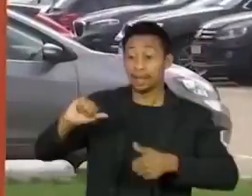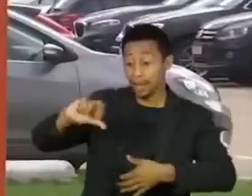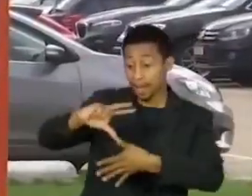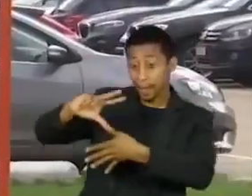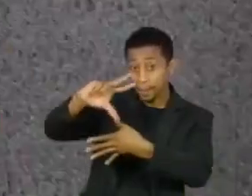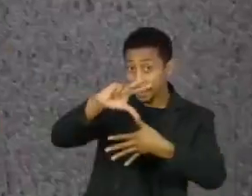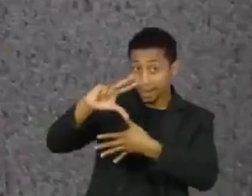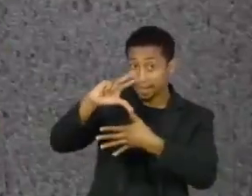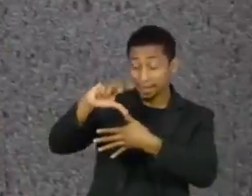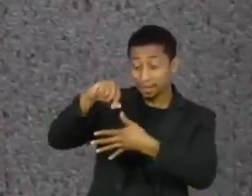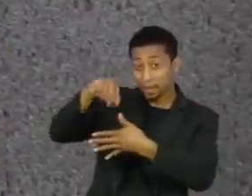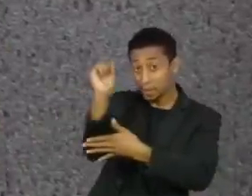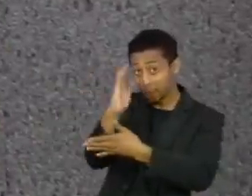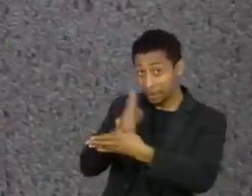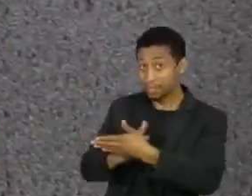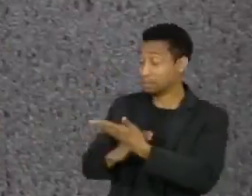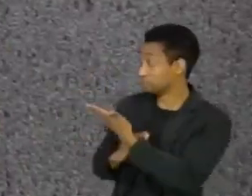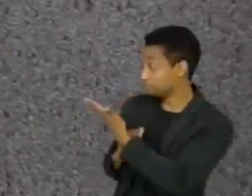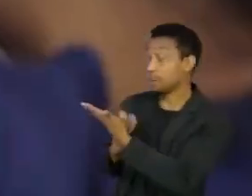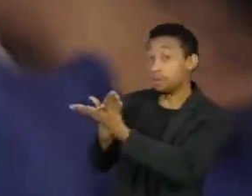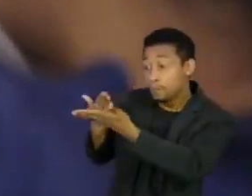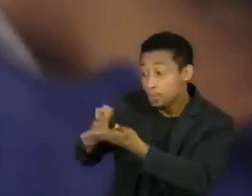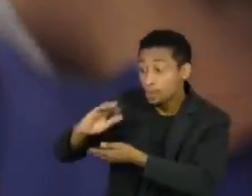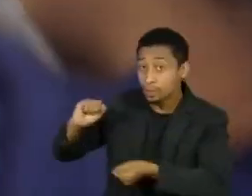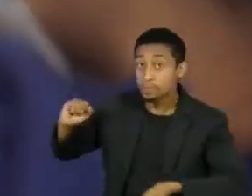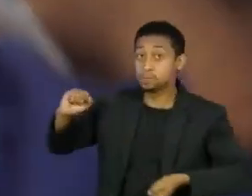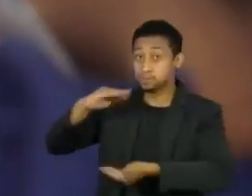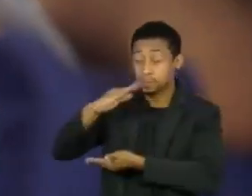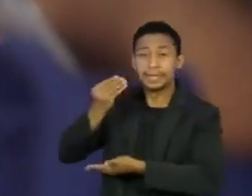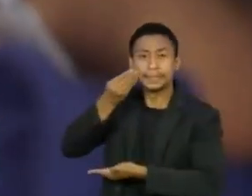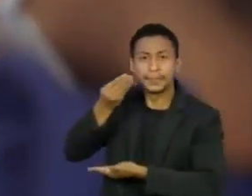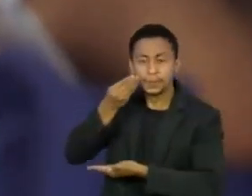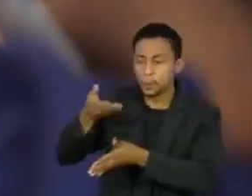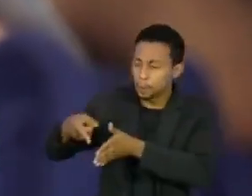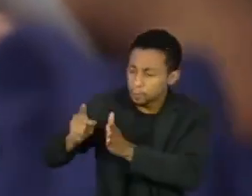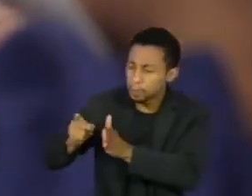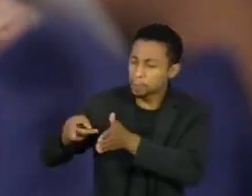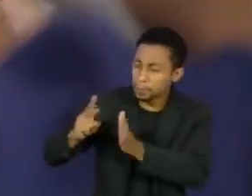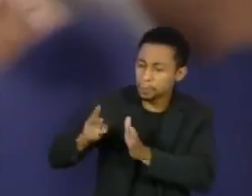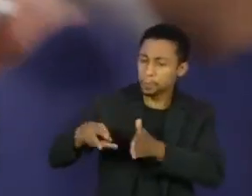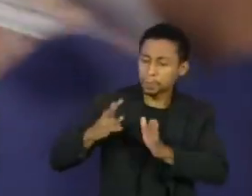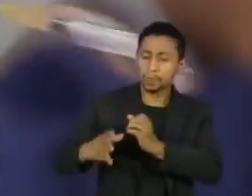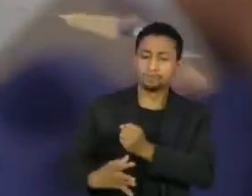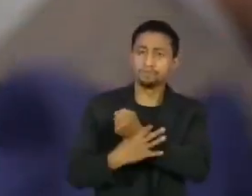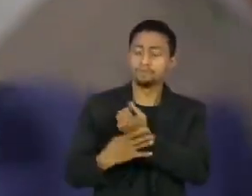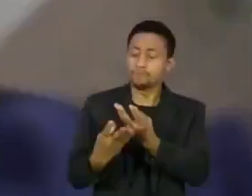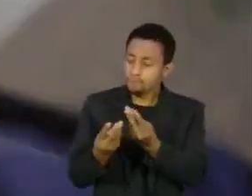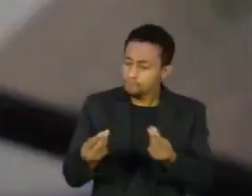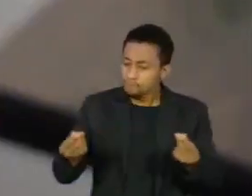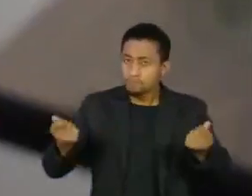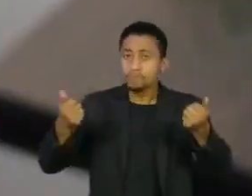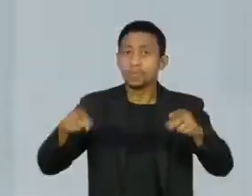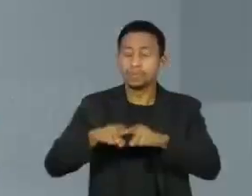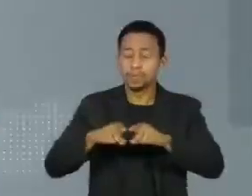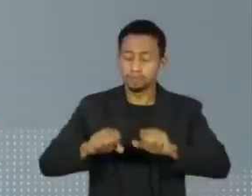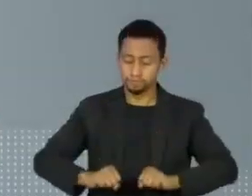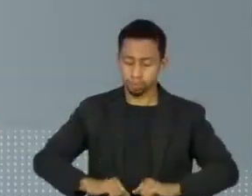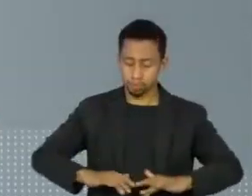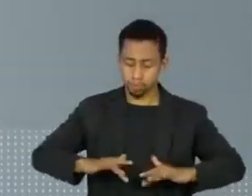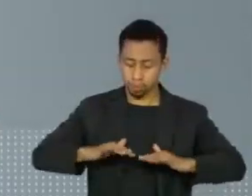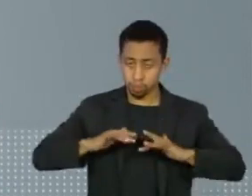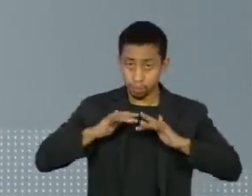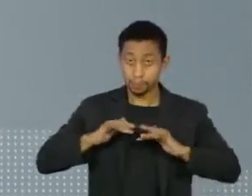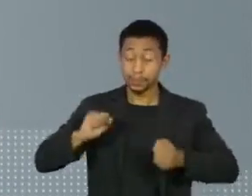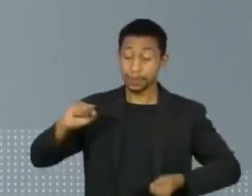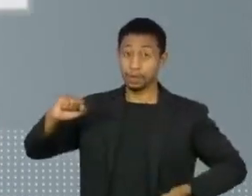imunizante da Pfizer-BioNTech foi testado e aprovado nos requisitos de segurança, qualidade e eficácia. Em